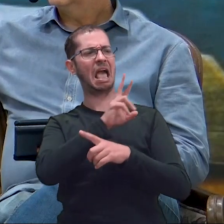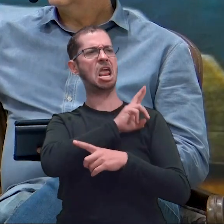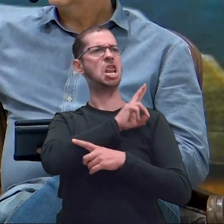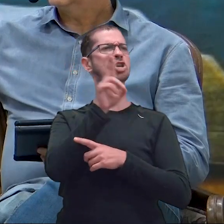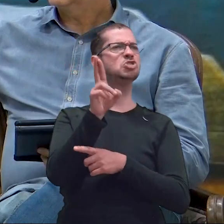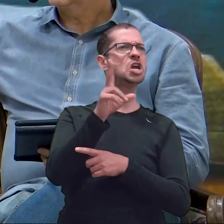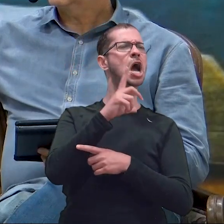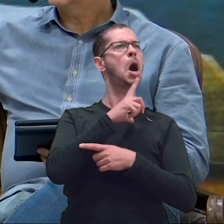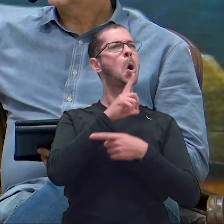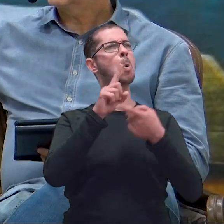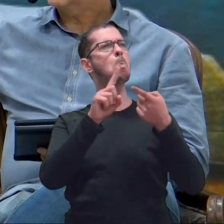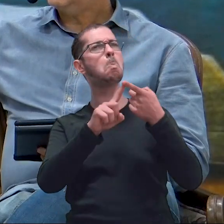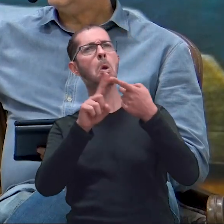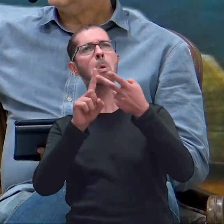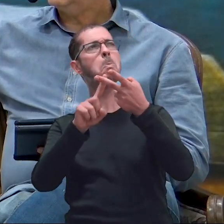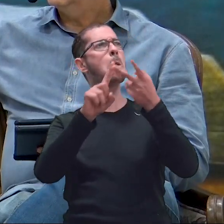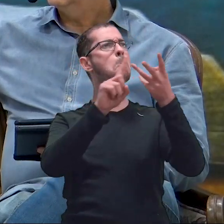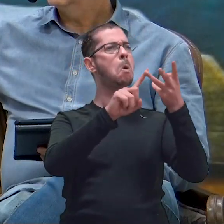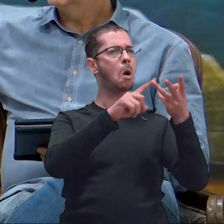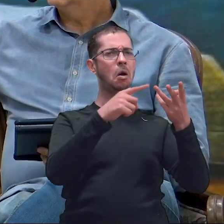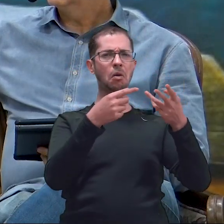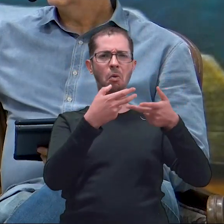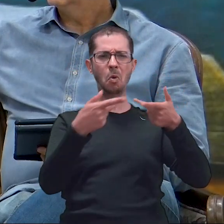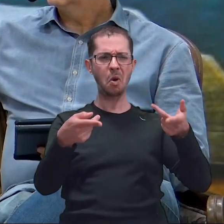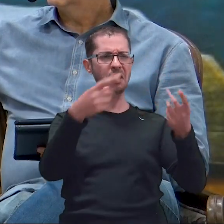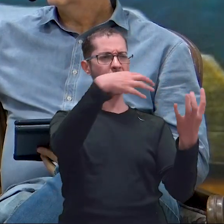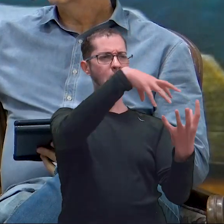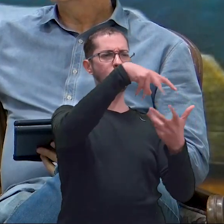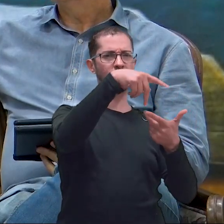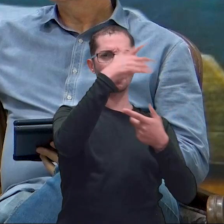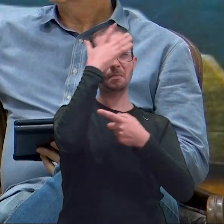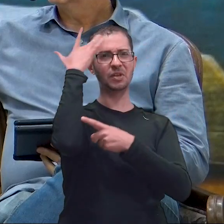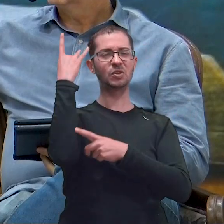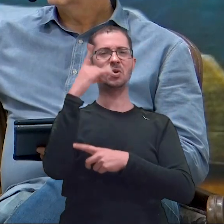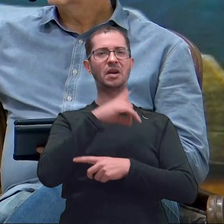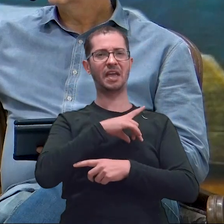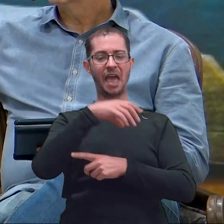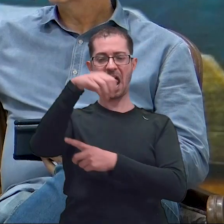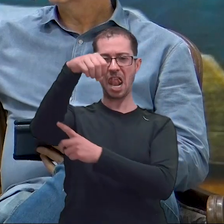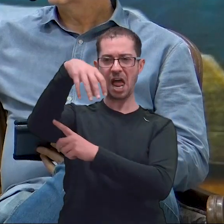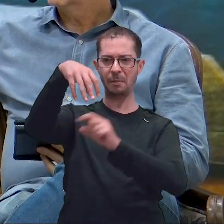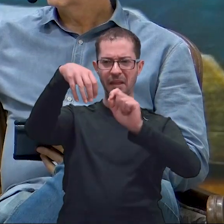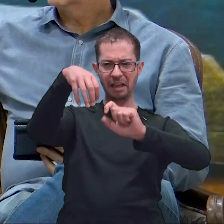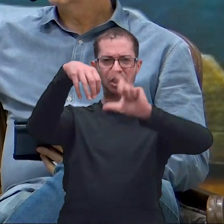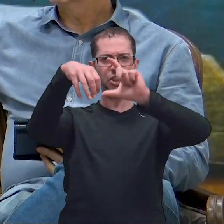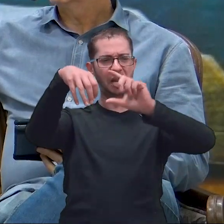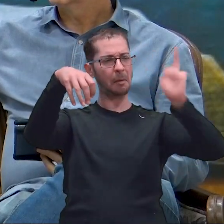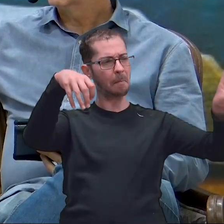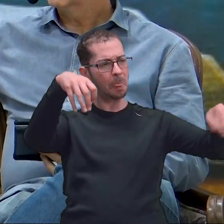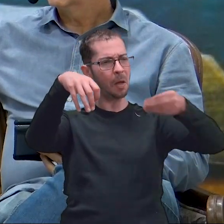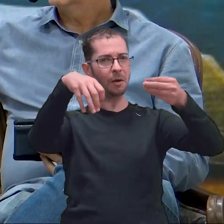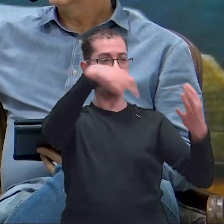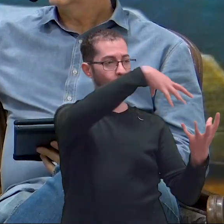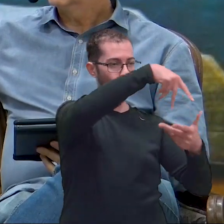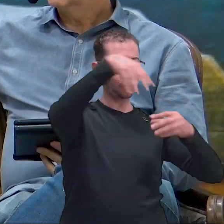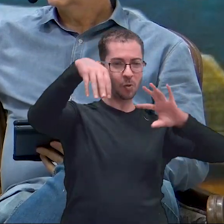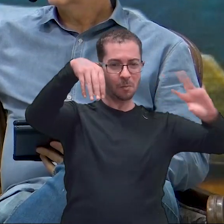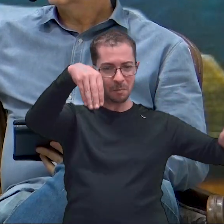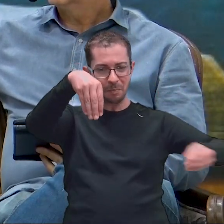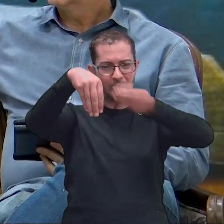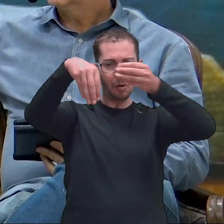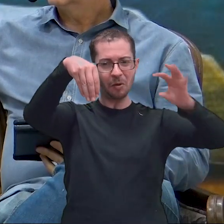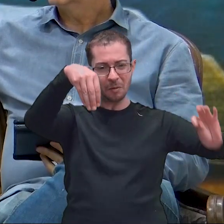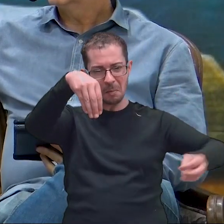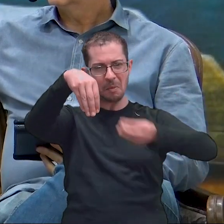buscando em coisas, buscando nesse mundo, encher essa lâmpada. Essa lâmpada não vai encher. pelo contrário,